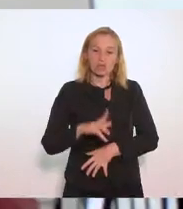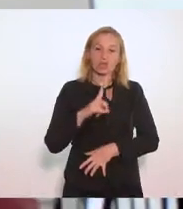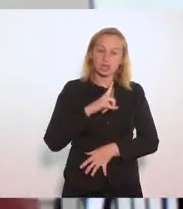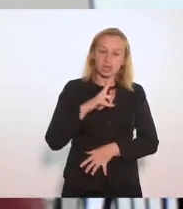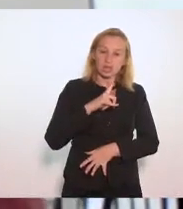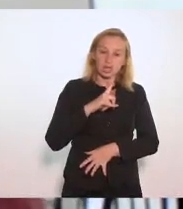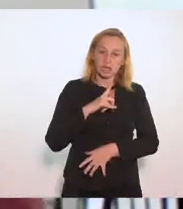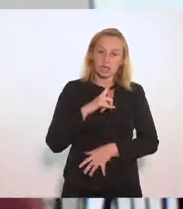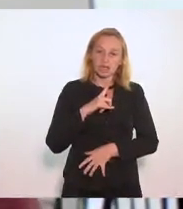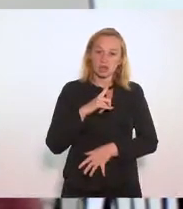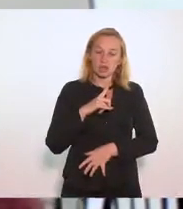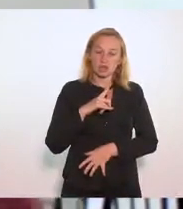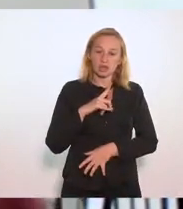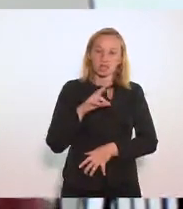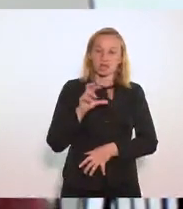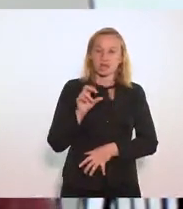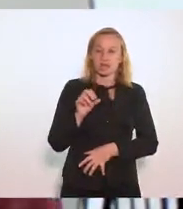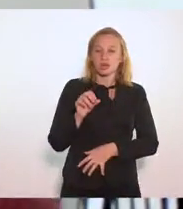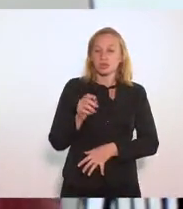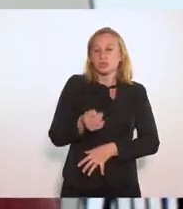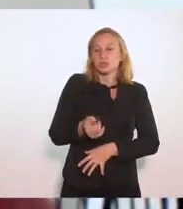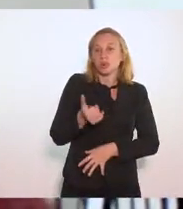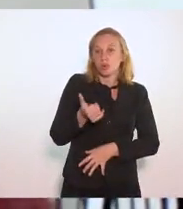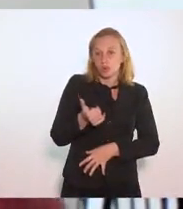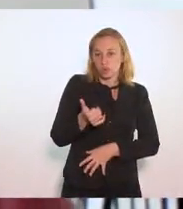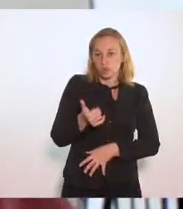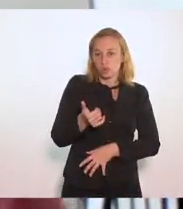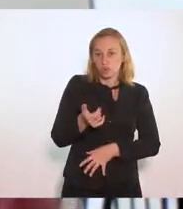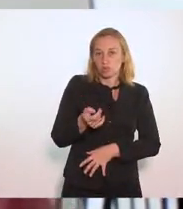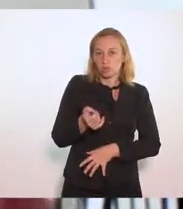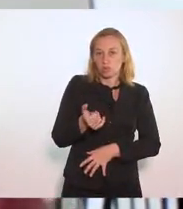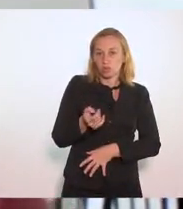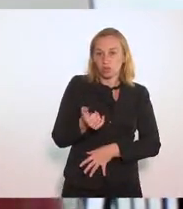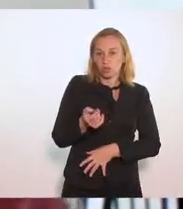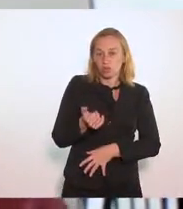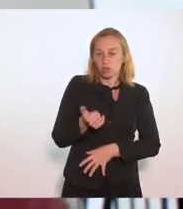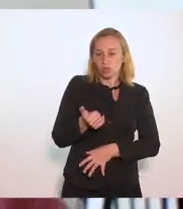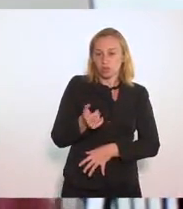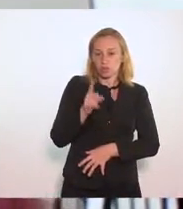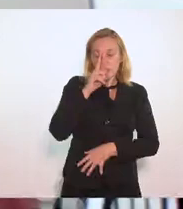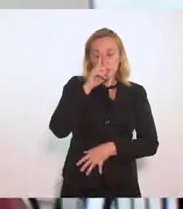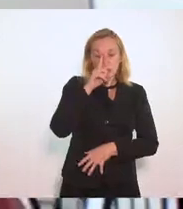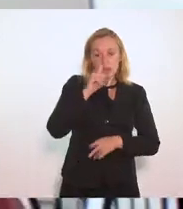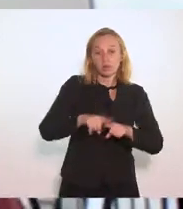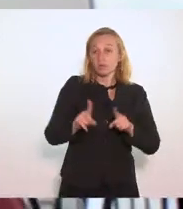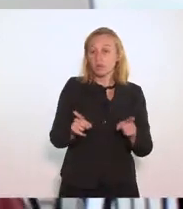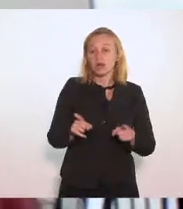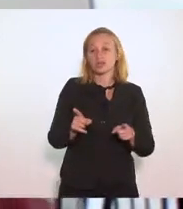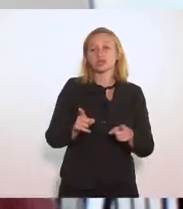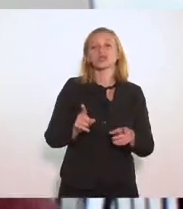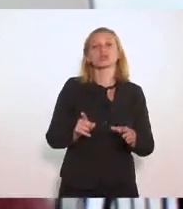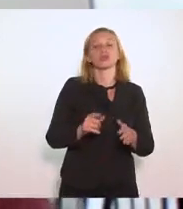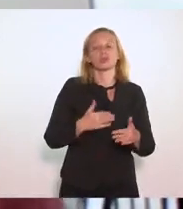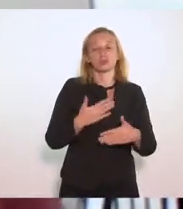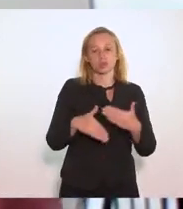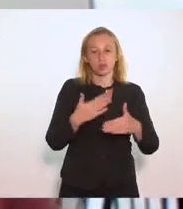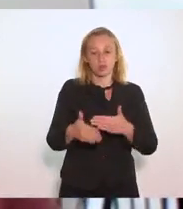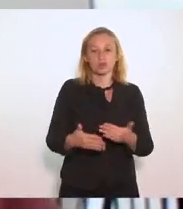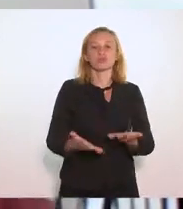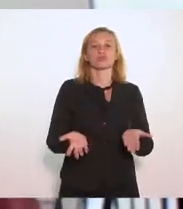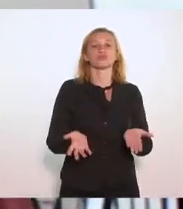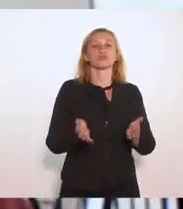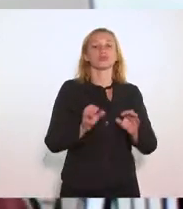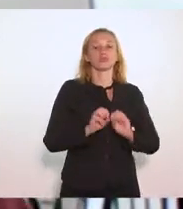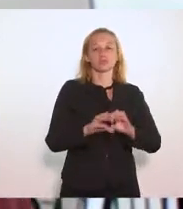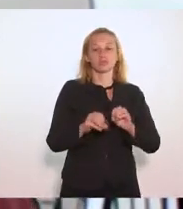uma carga viral menor. Tem profissionais, tem uma dinâmica interna do processo de educação que acaba